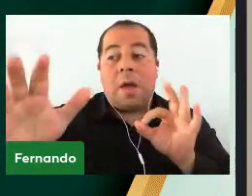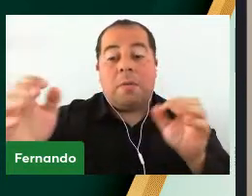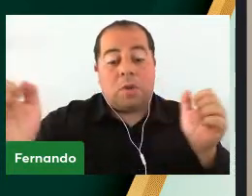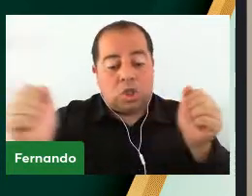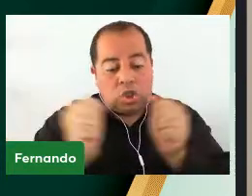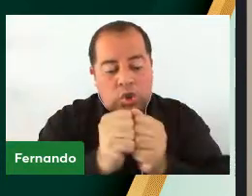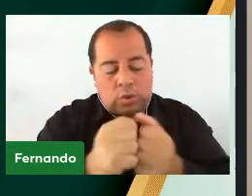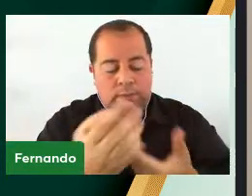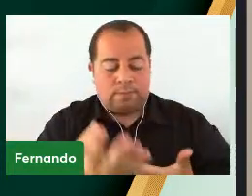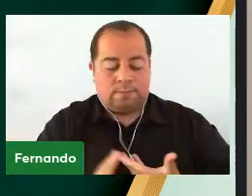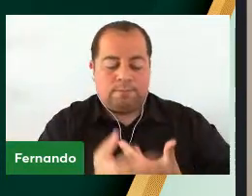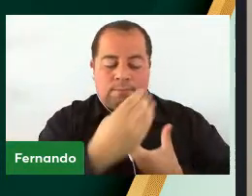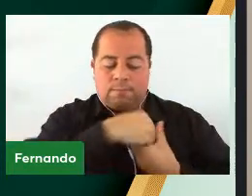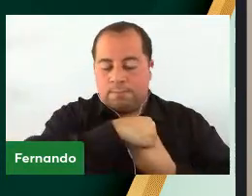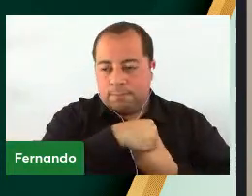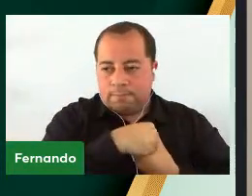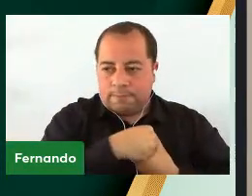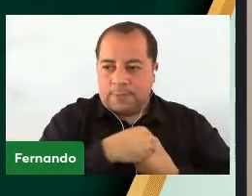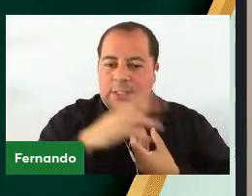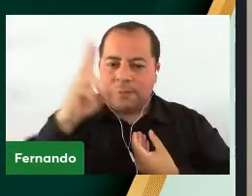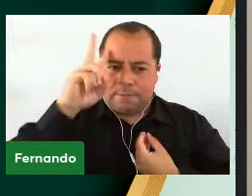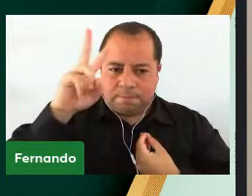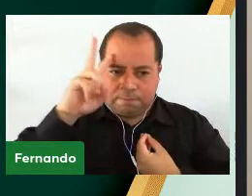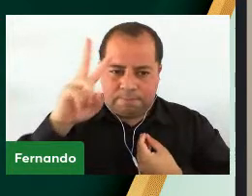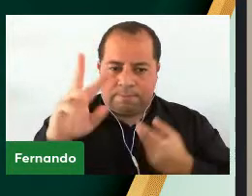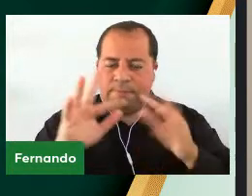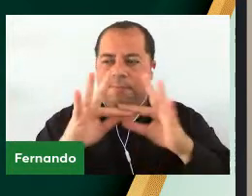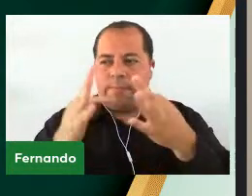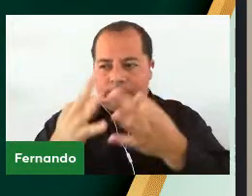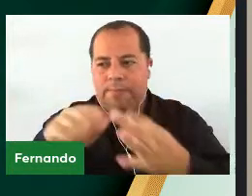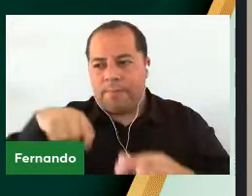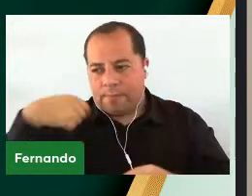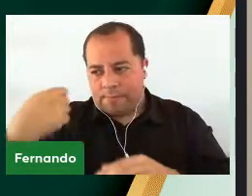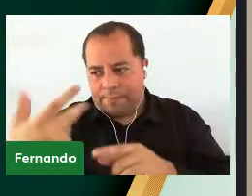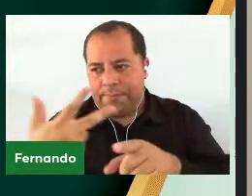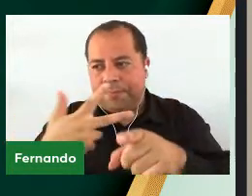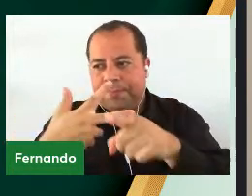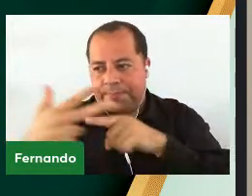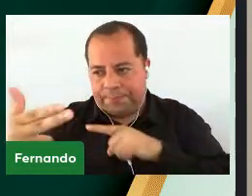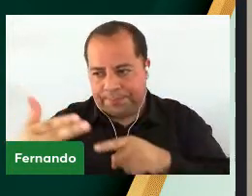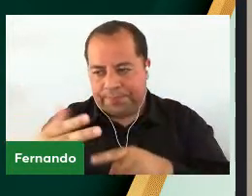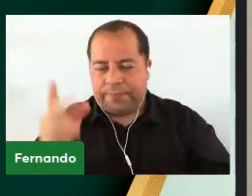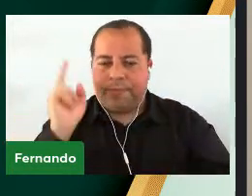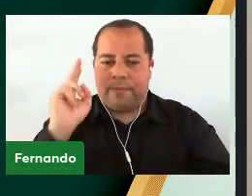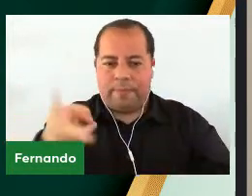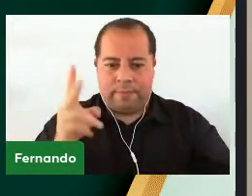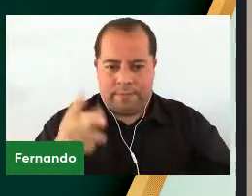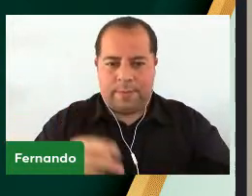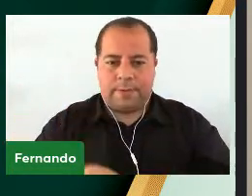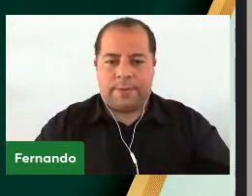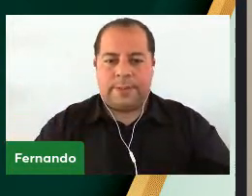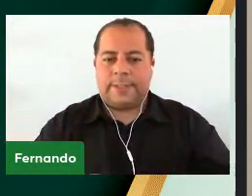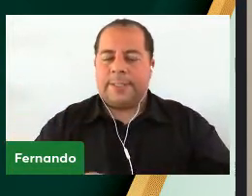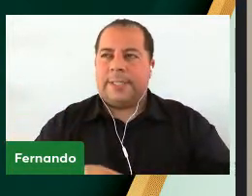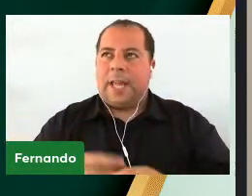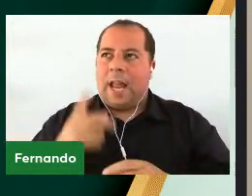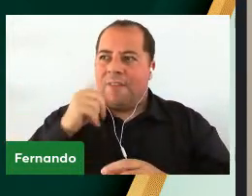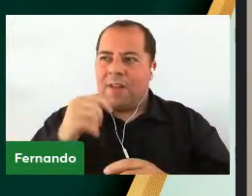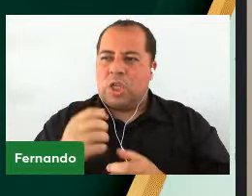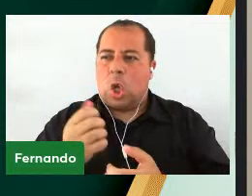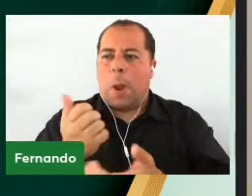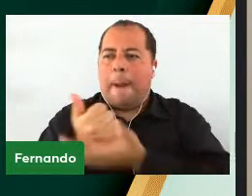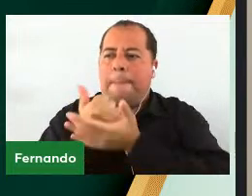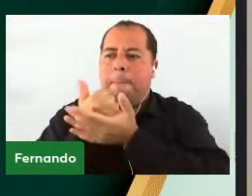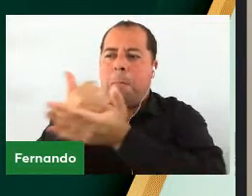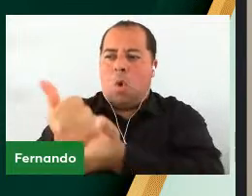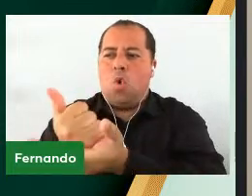coração Então Celebrem a família Isso é vencer Ela sempre será A âncora Do sucesso